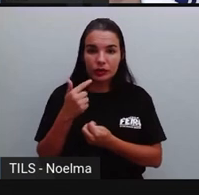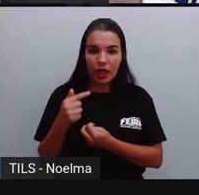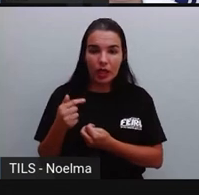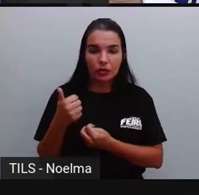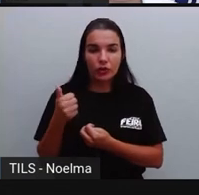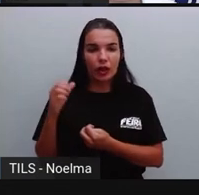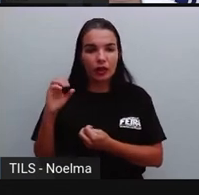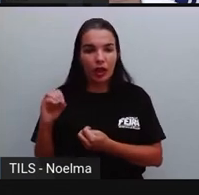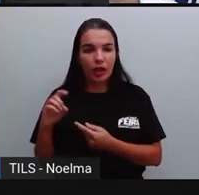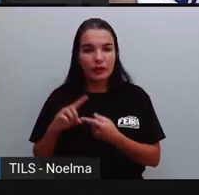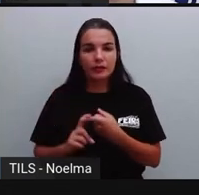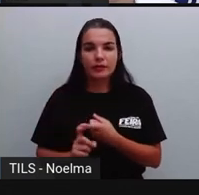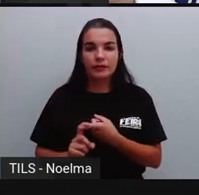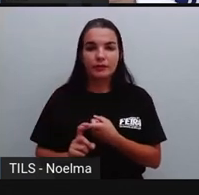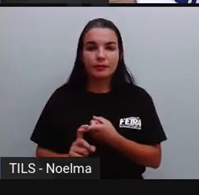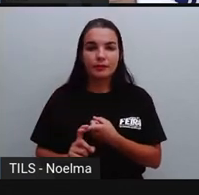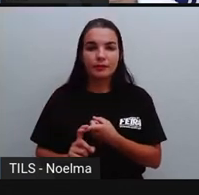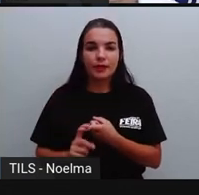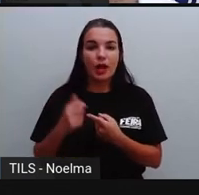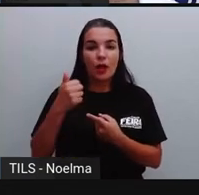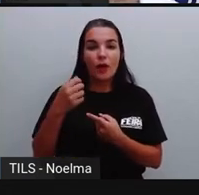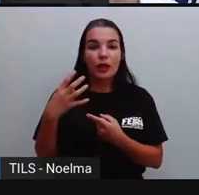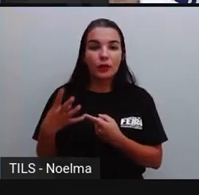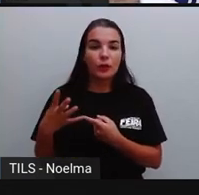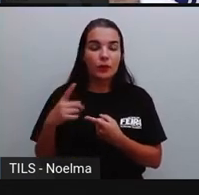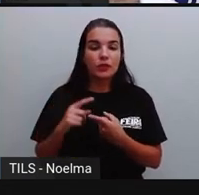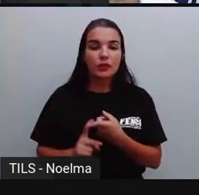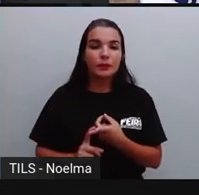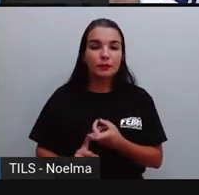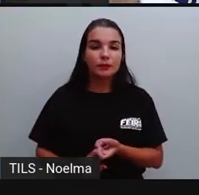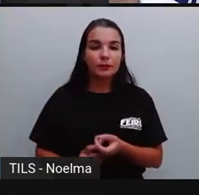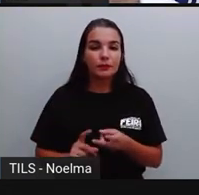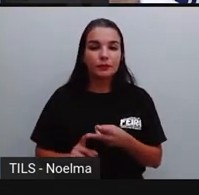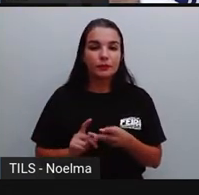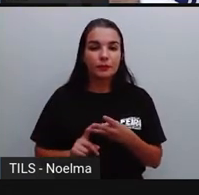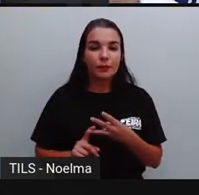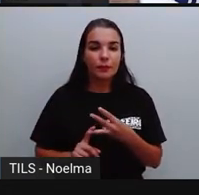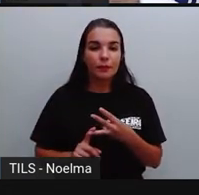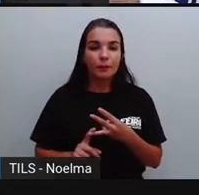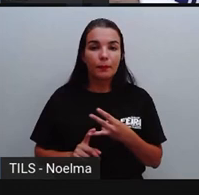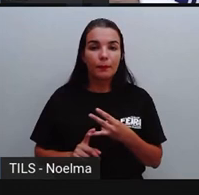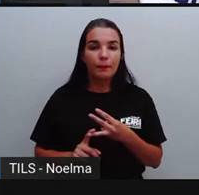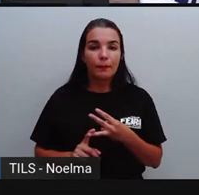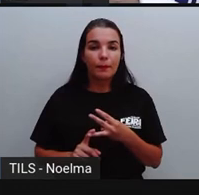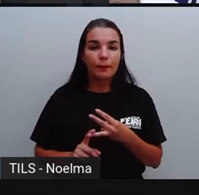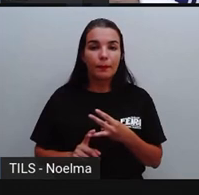o 10, o 14. Olha lá.